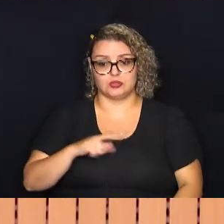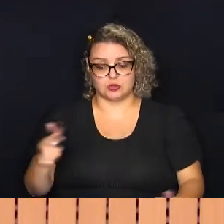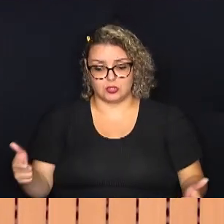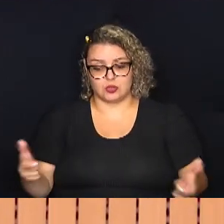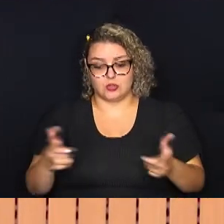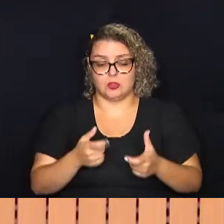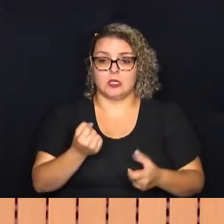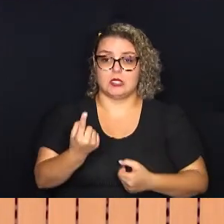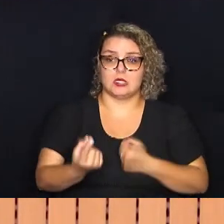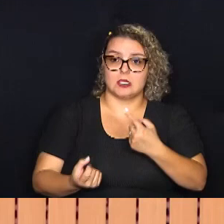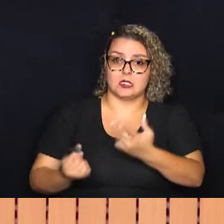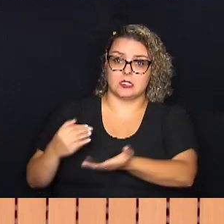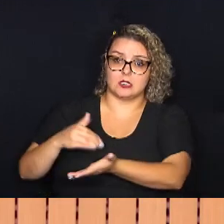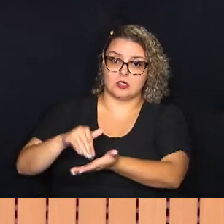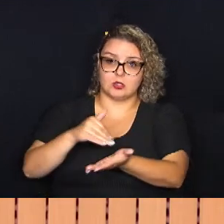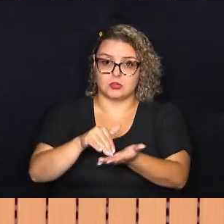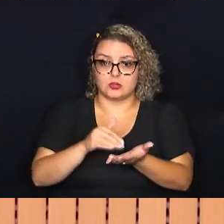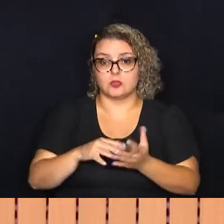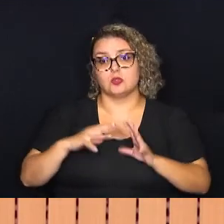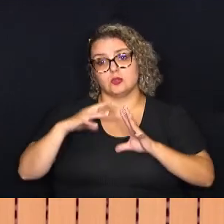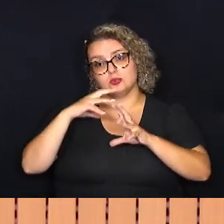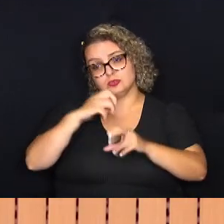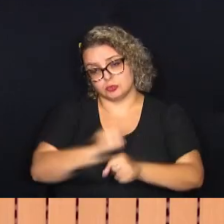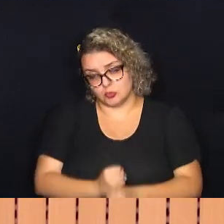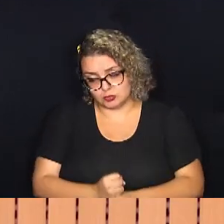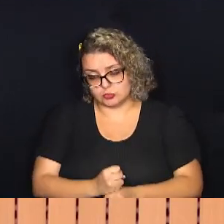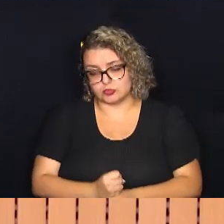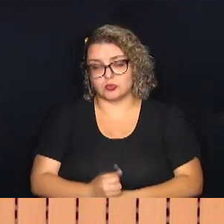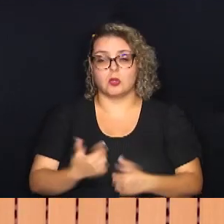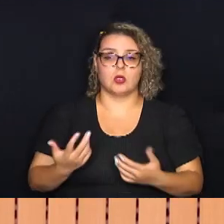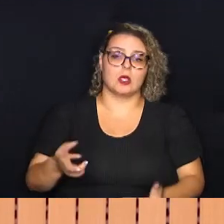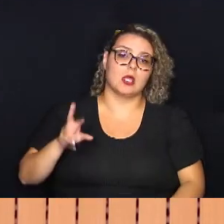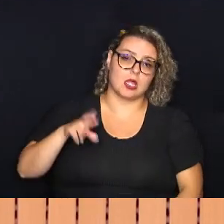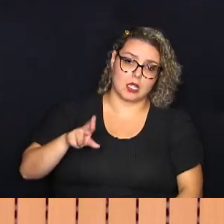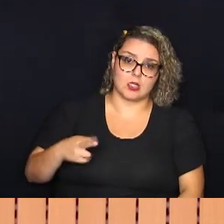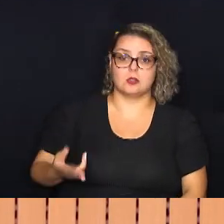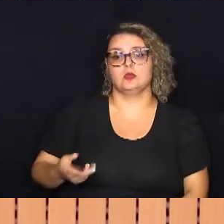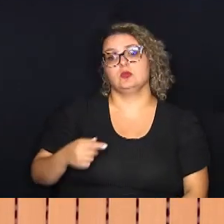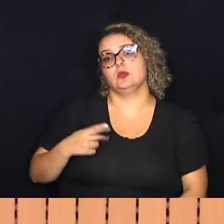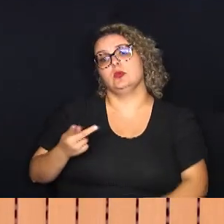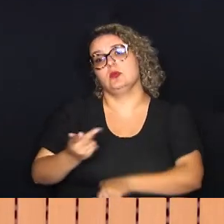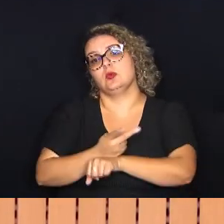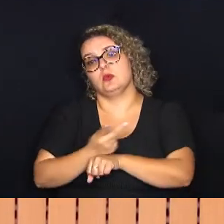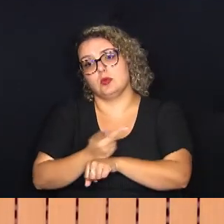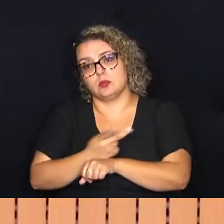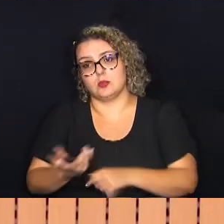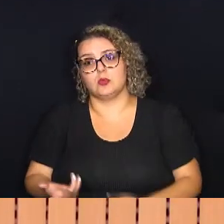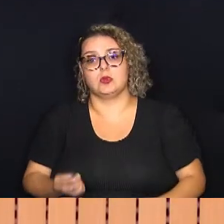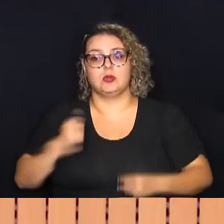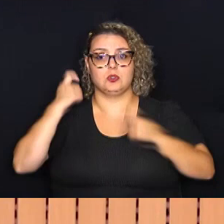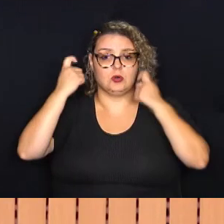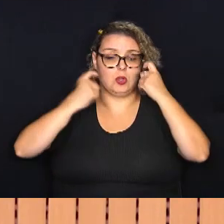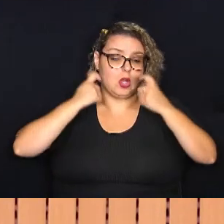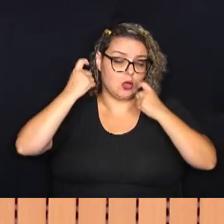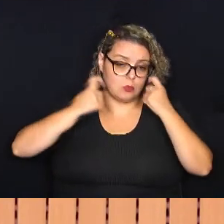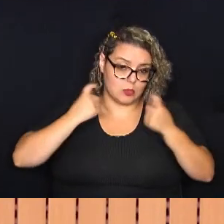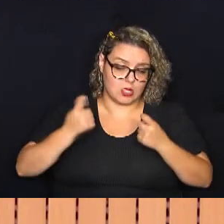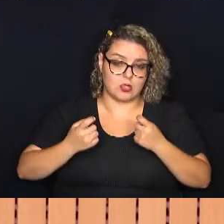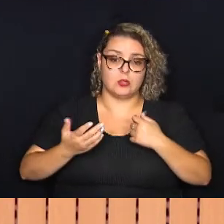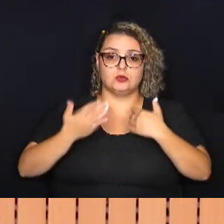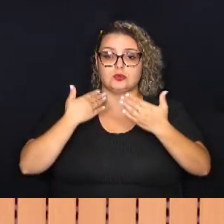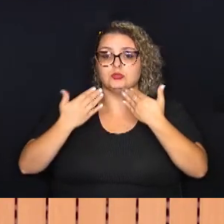tivemos aí uma redução em algumas pastas, como um todo. Em decorrência disso, estive preocupado e